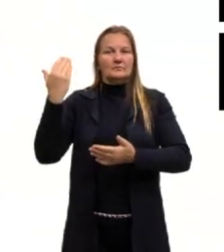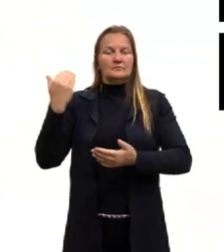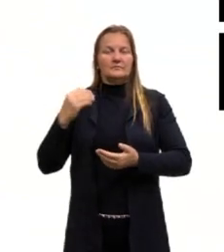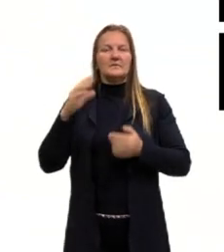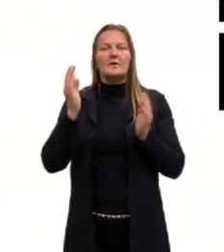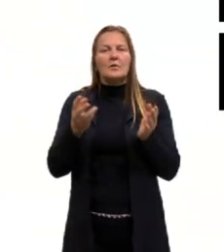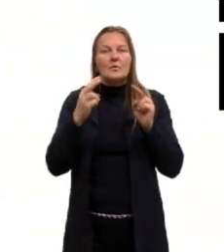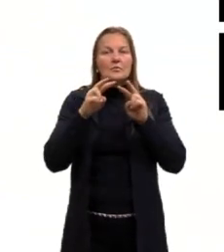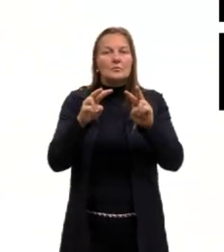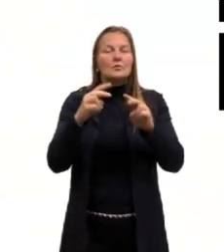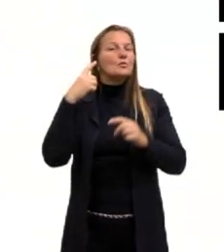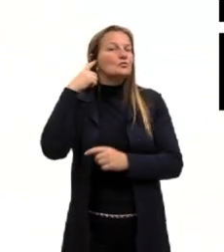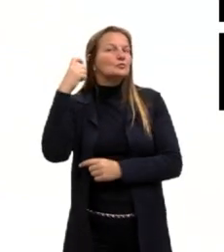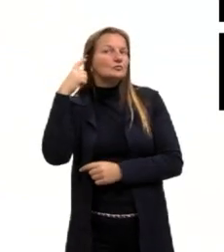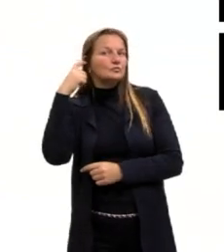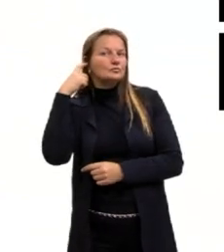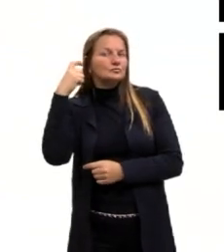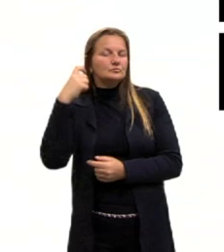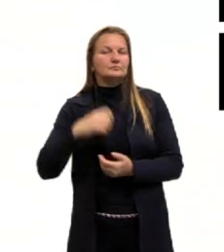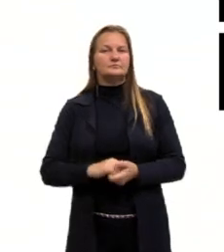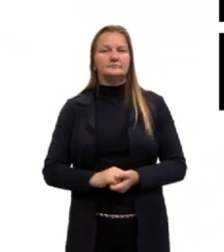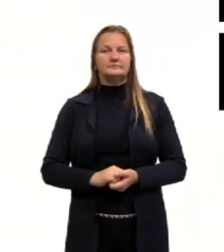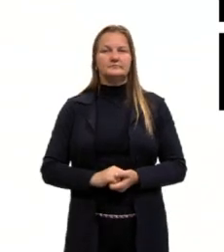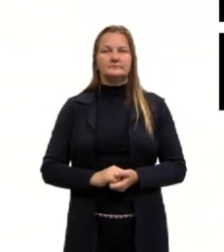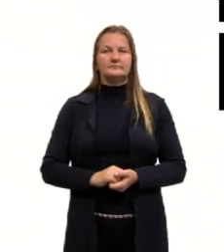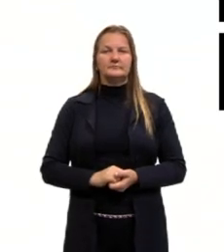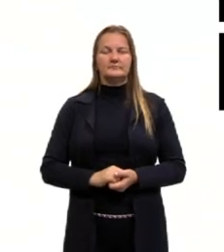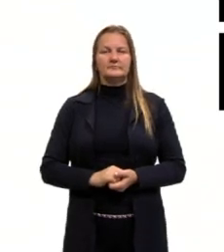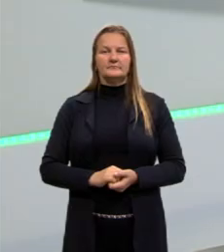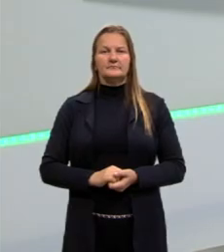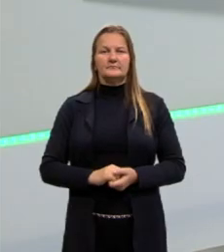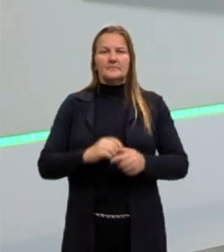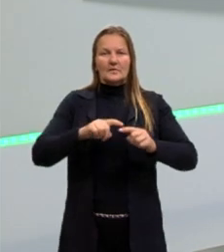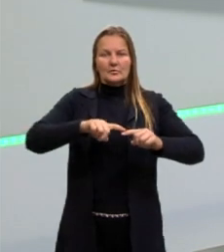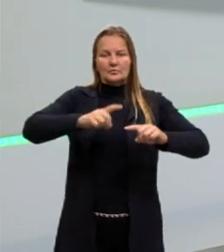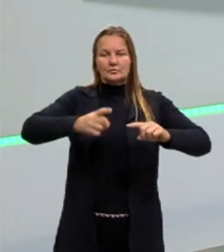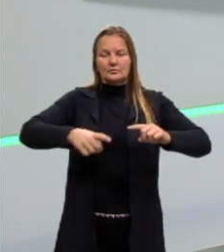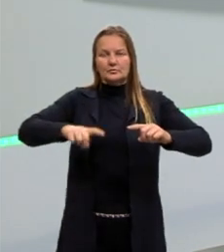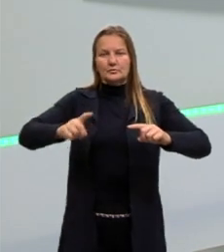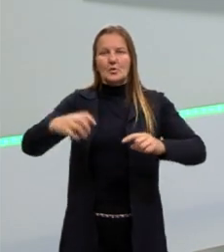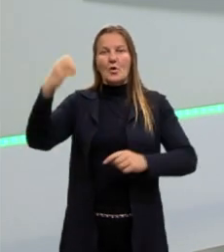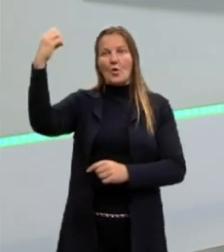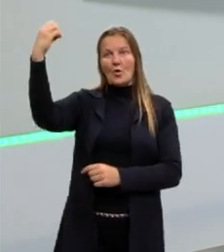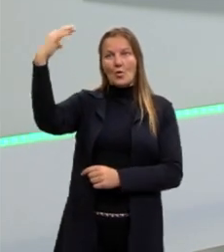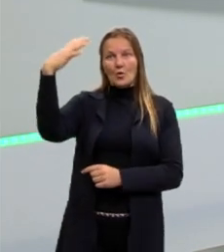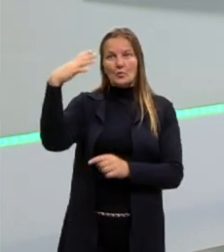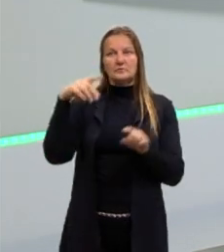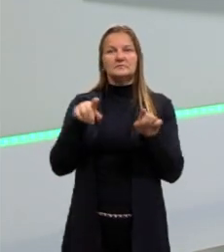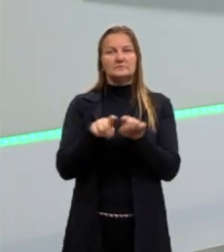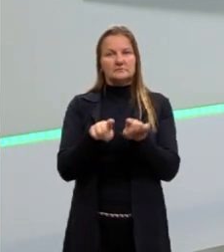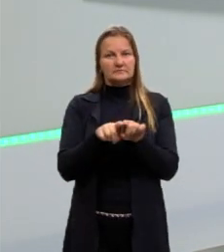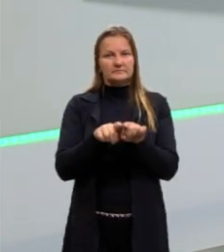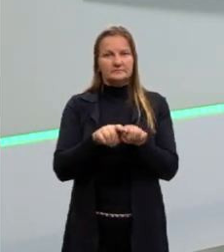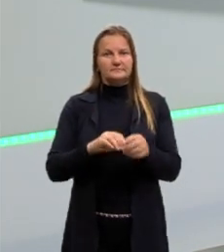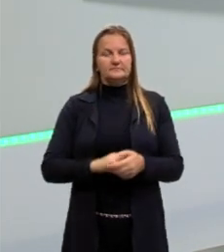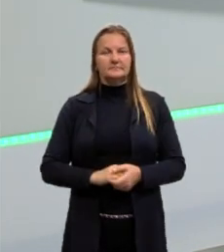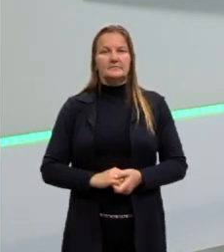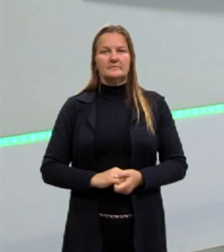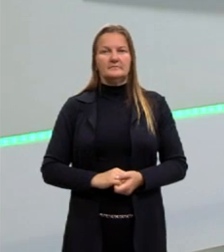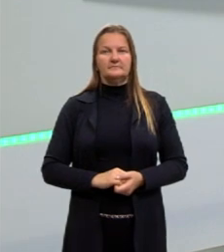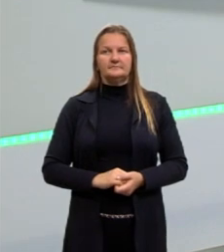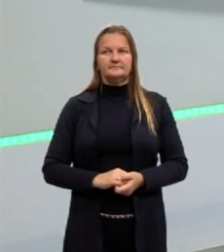gente viu o som. Ele é um simulador, então, de ondas, tem a luz também, mas agora a gente viu o som.